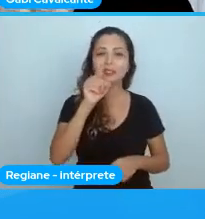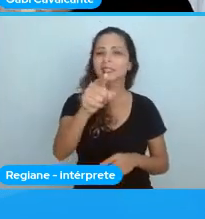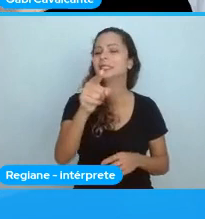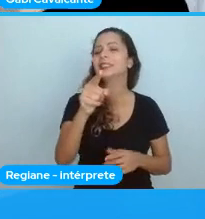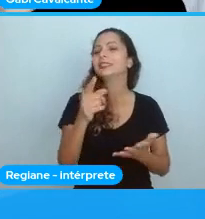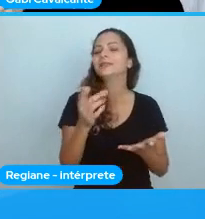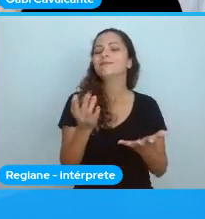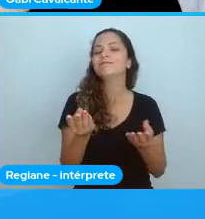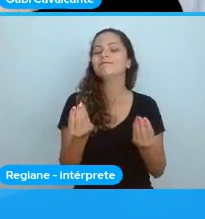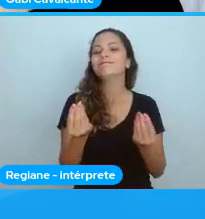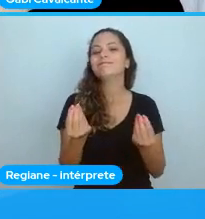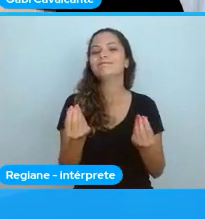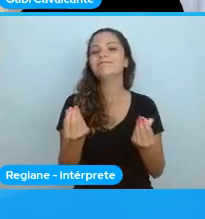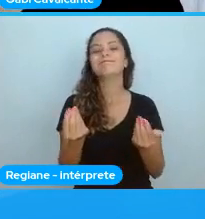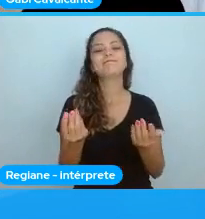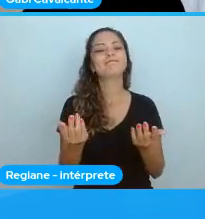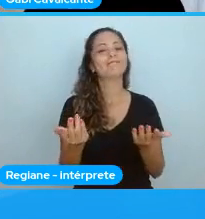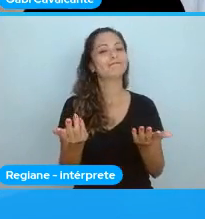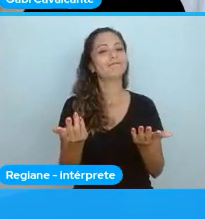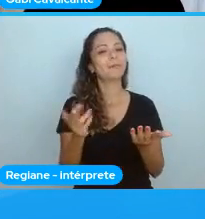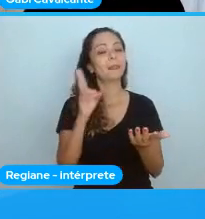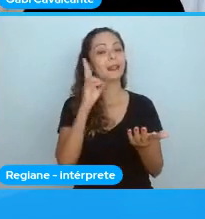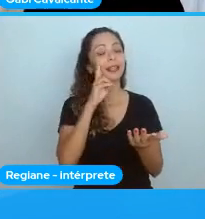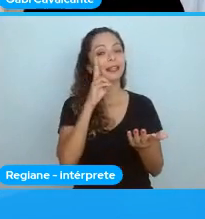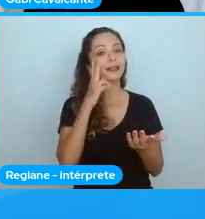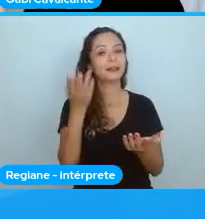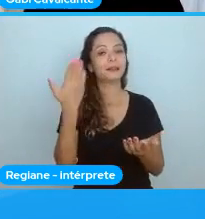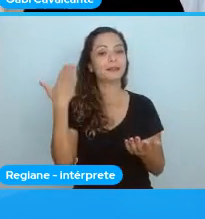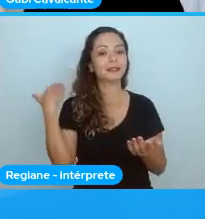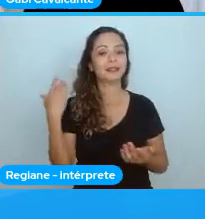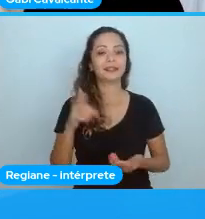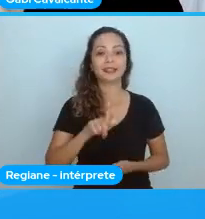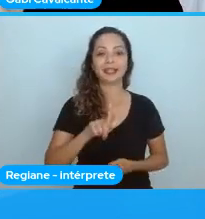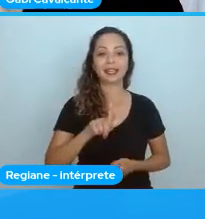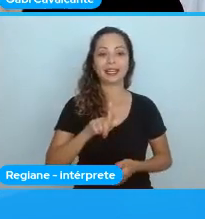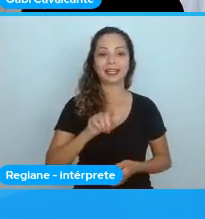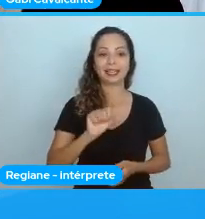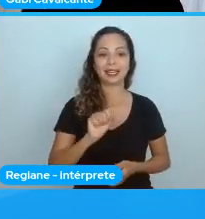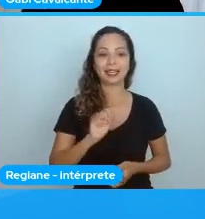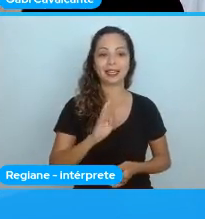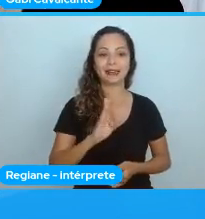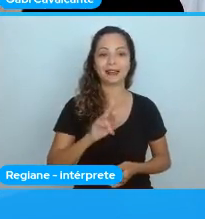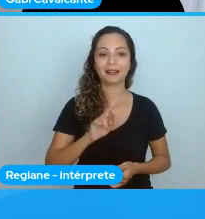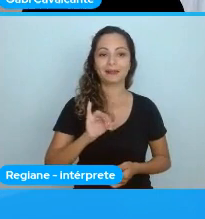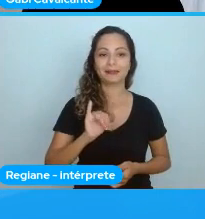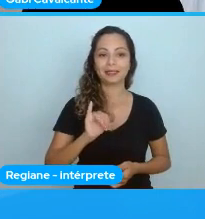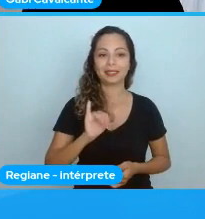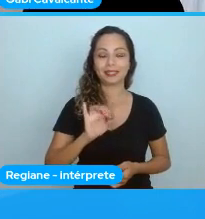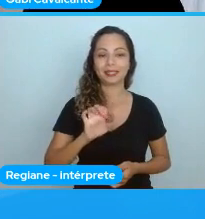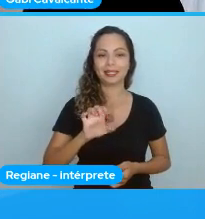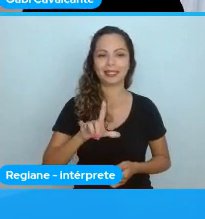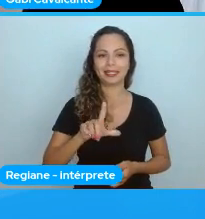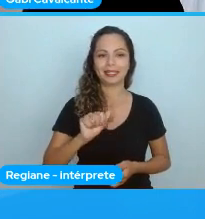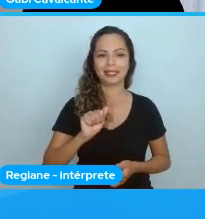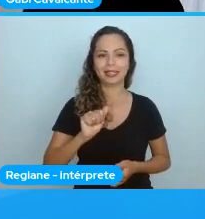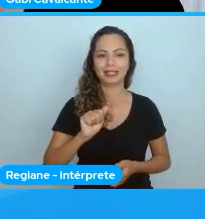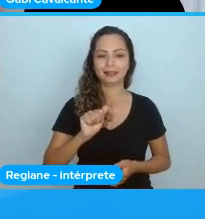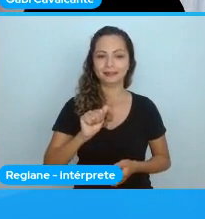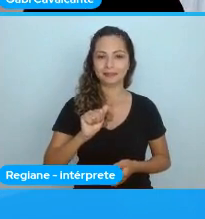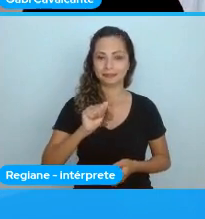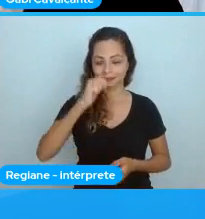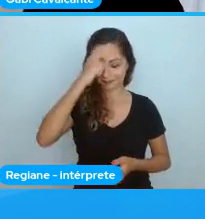E naquela época, a Gabriela, de oito anos atrás,